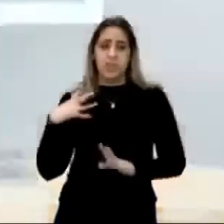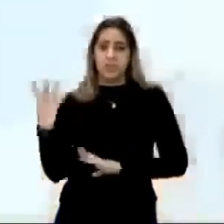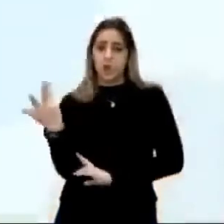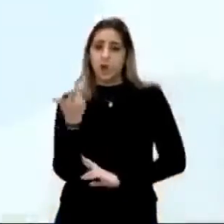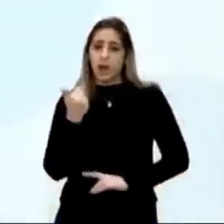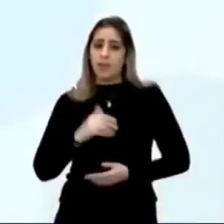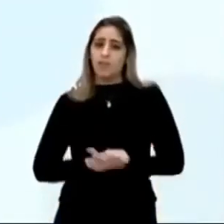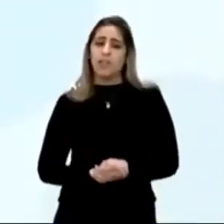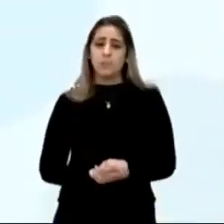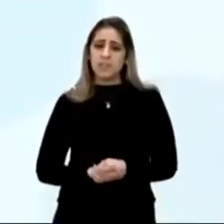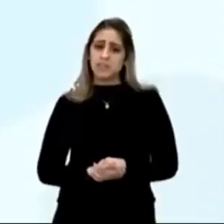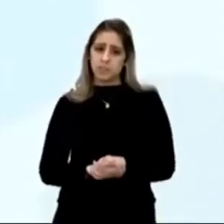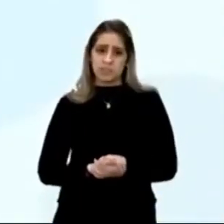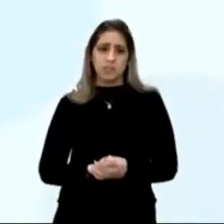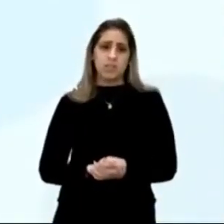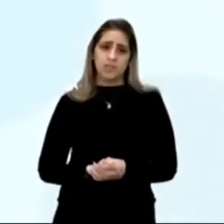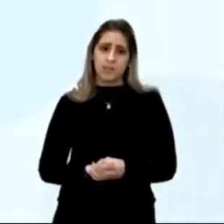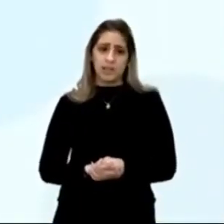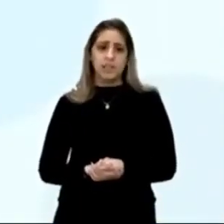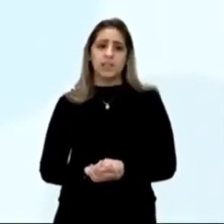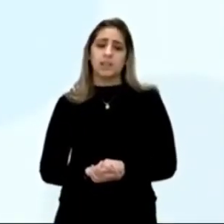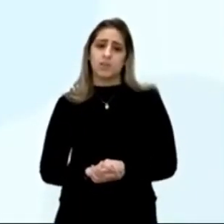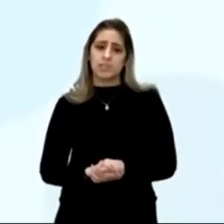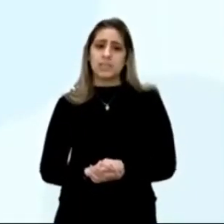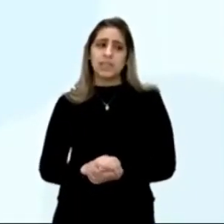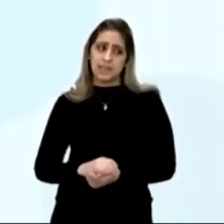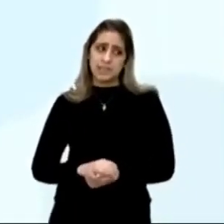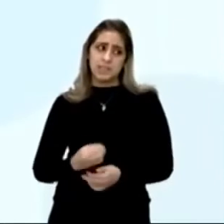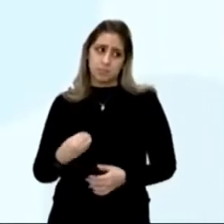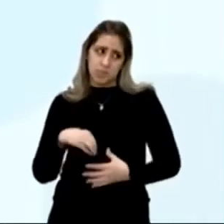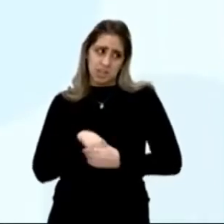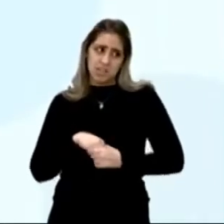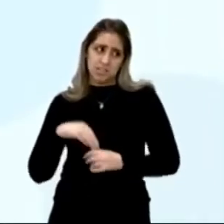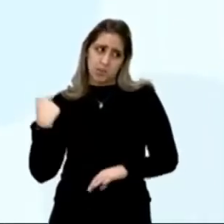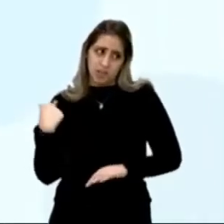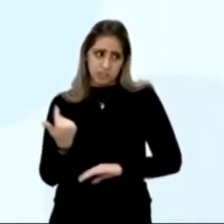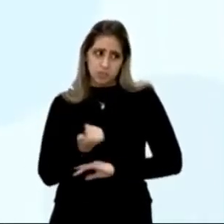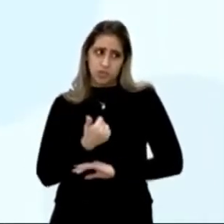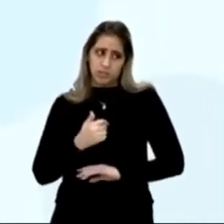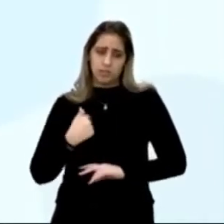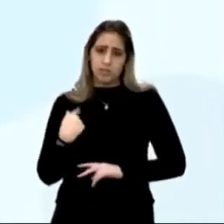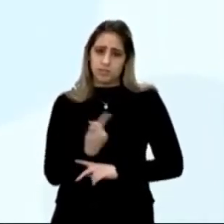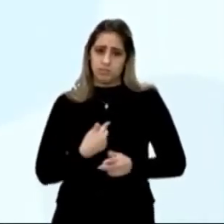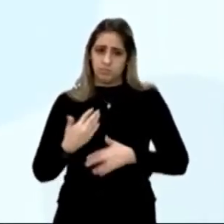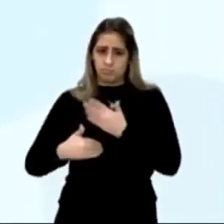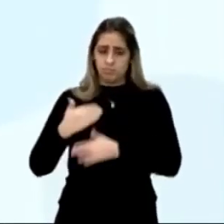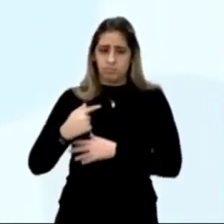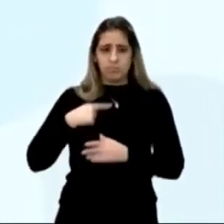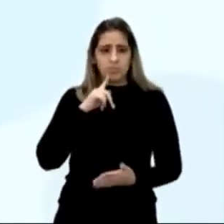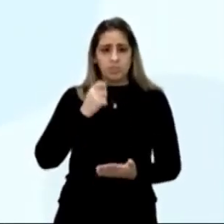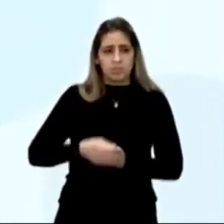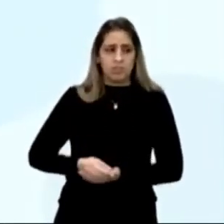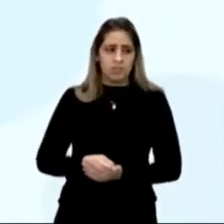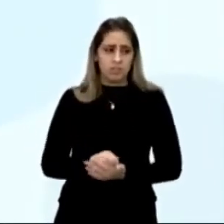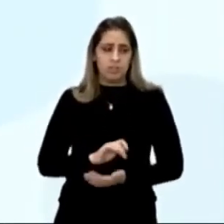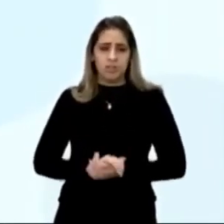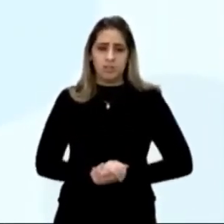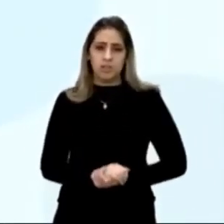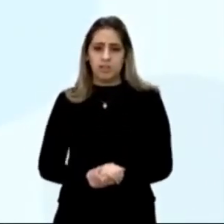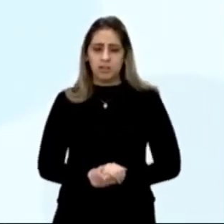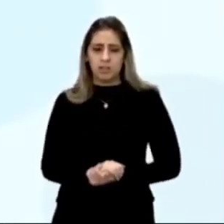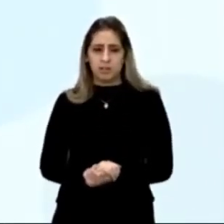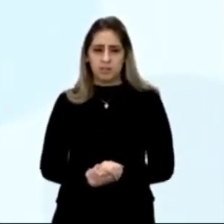reportagem, ou romance policial, que constrói um painel, a partir de várias visões, sobre o entorno de Boyle Queen,